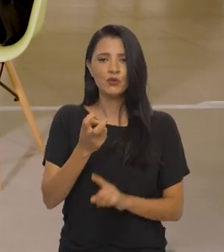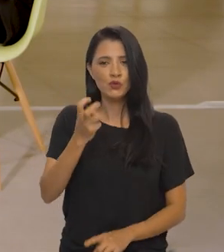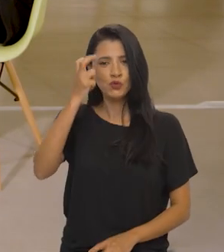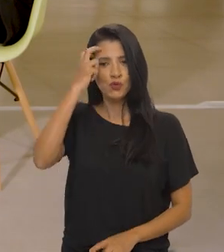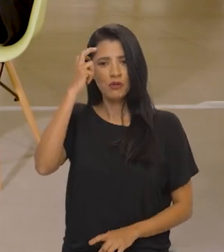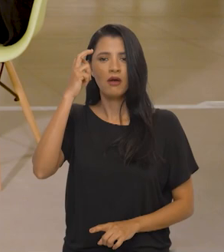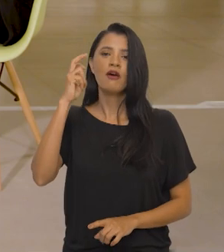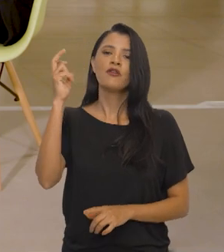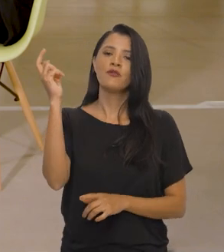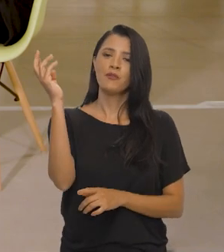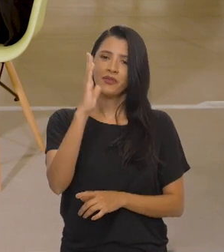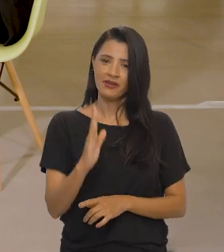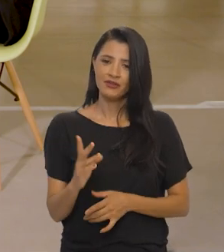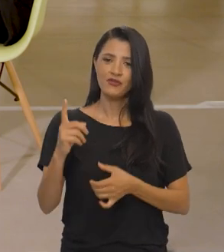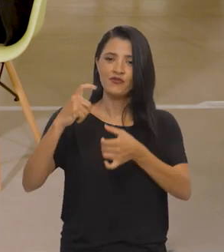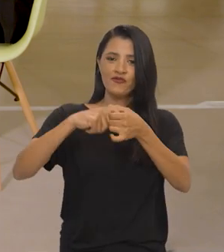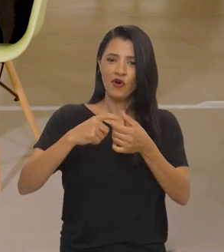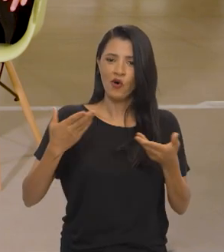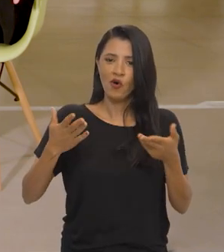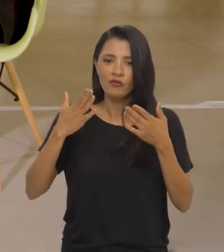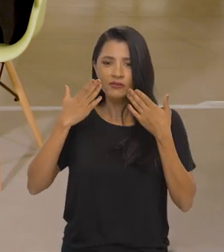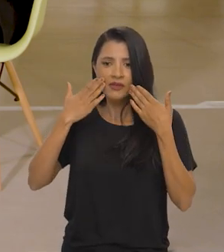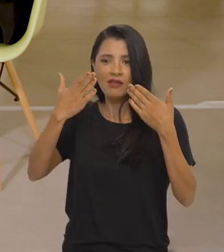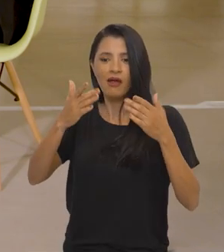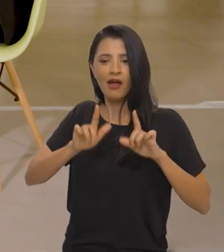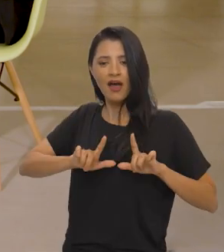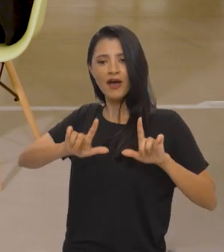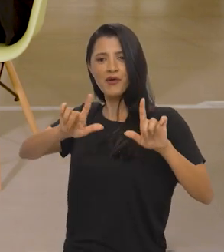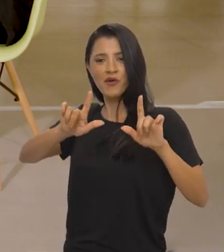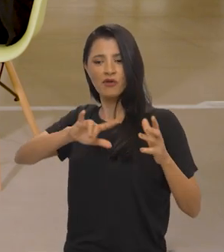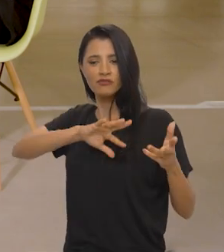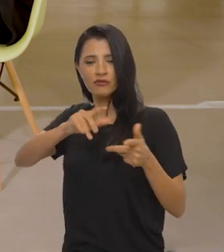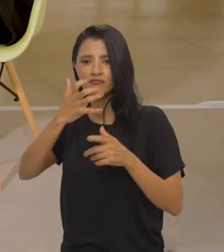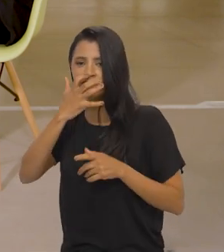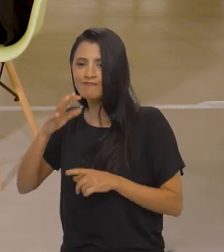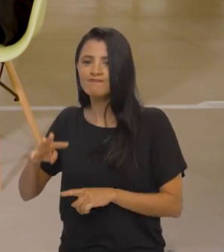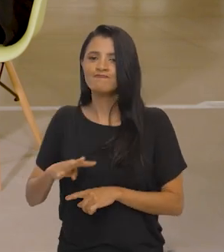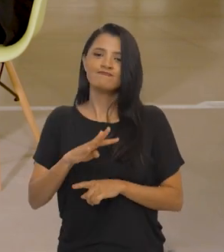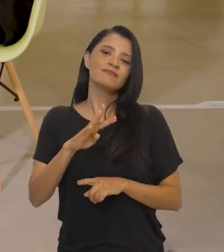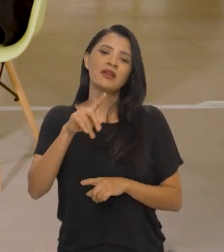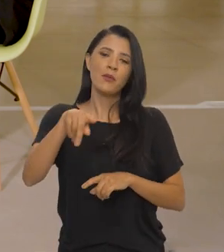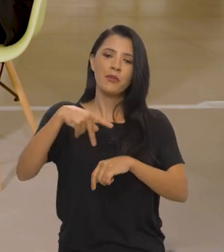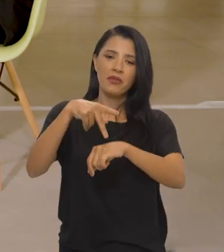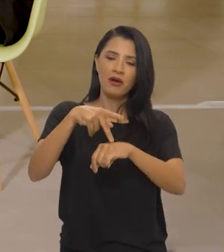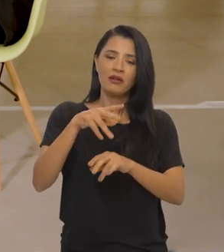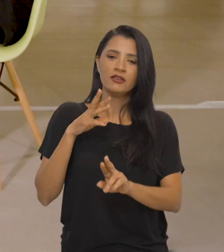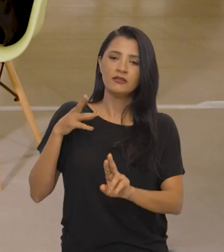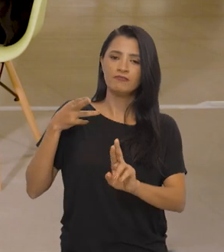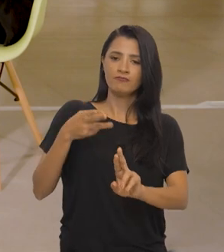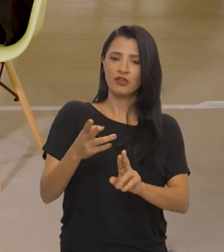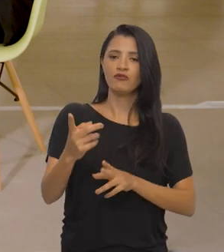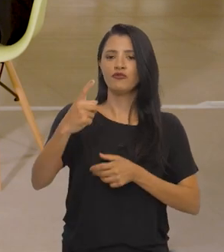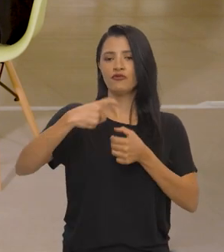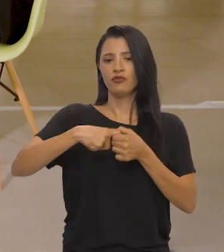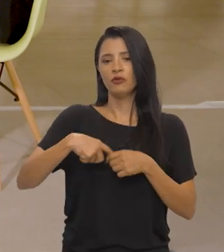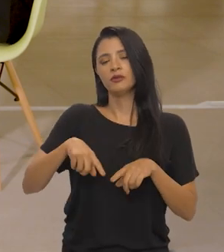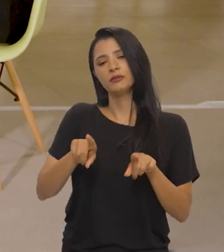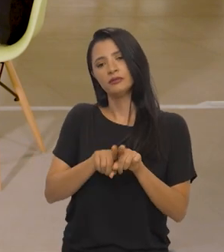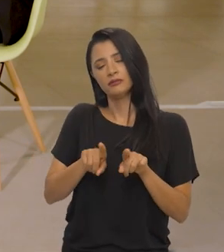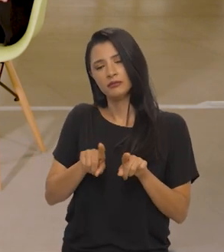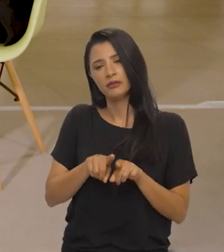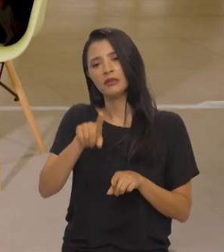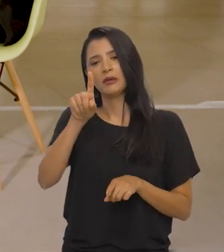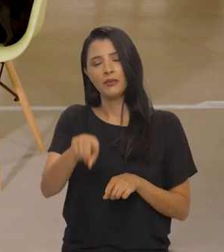artística e cultural, o Brasil volta à cena do mundo, o Brasil volta a ser um país de referência